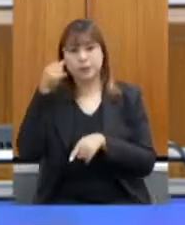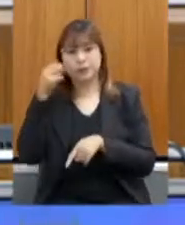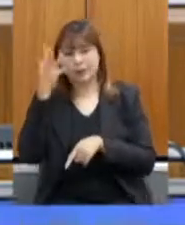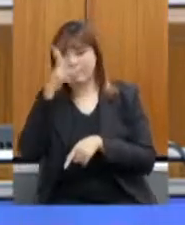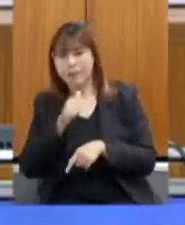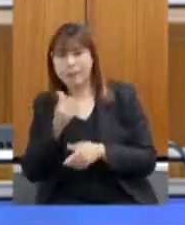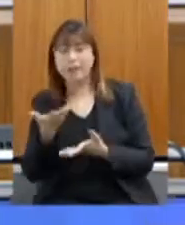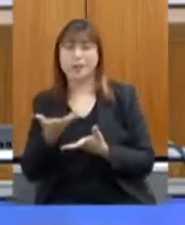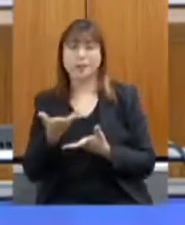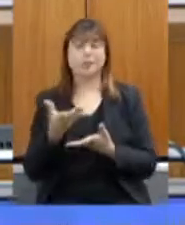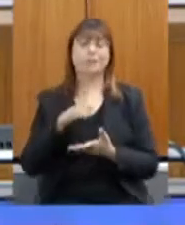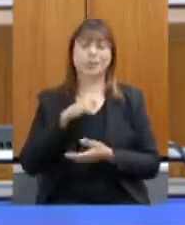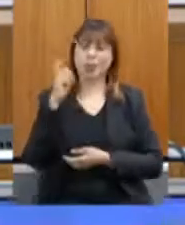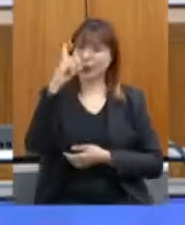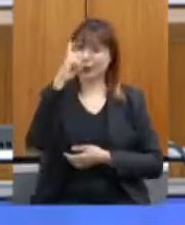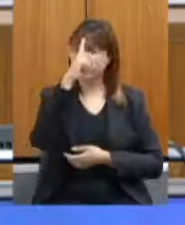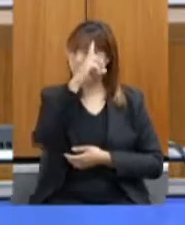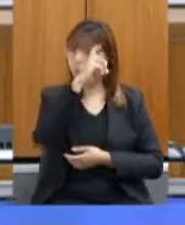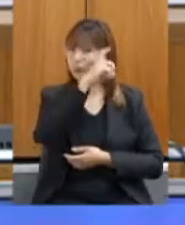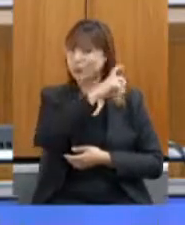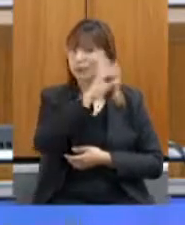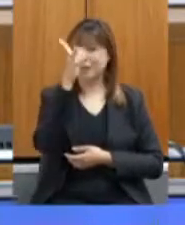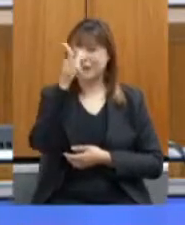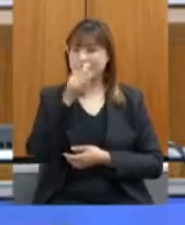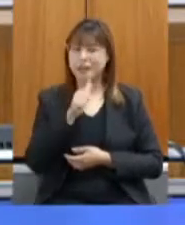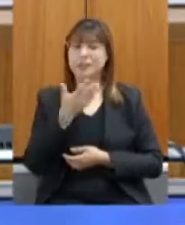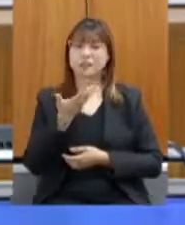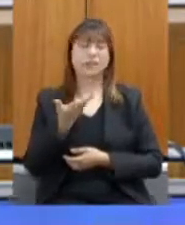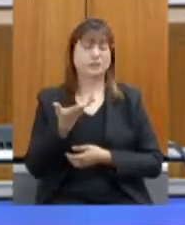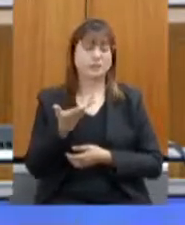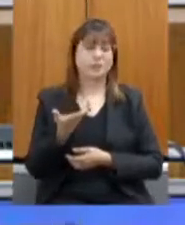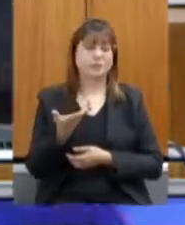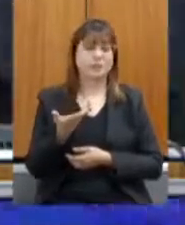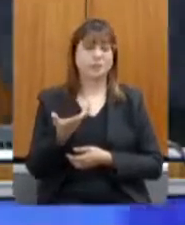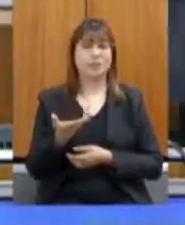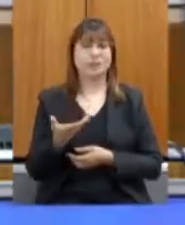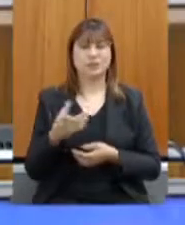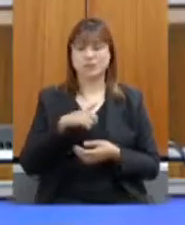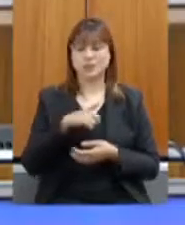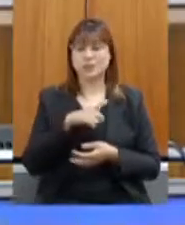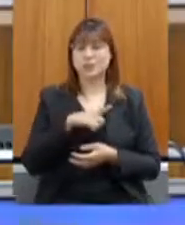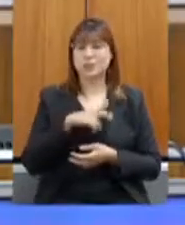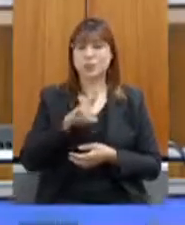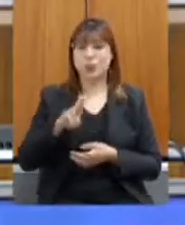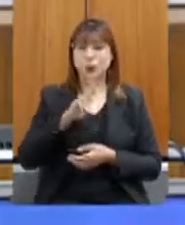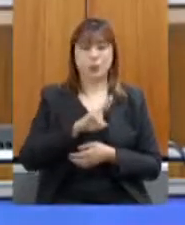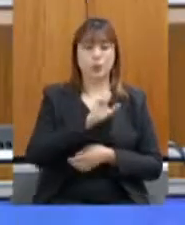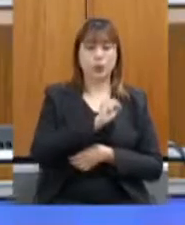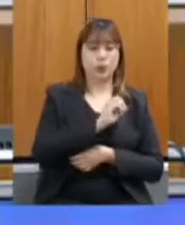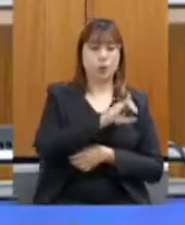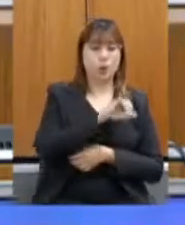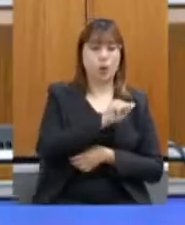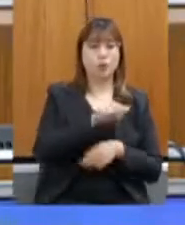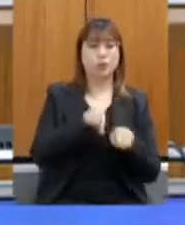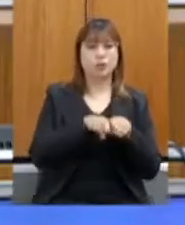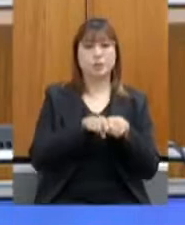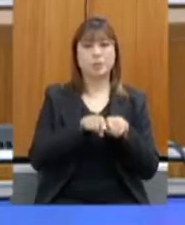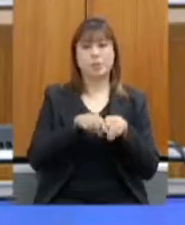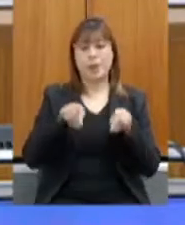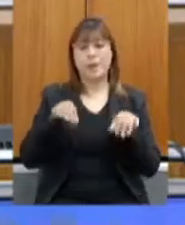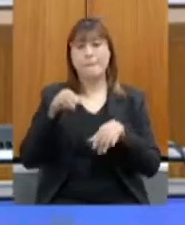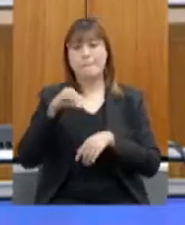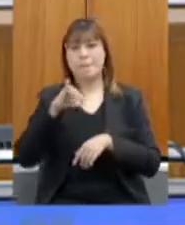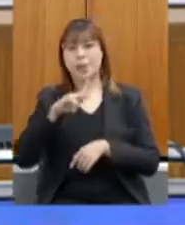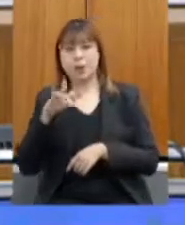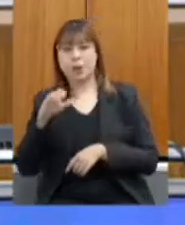dificuldades, galinhas poideiras e todo o setor que consome soja e milho sofrendo muito com essa alta dos preços.